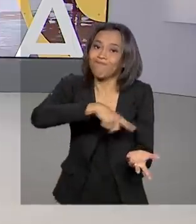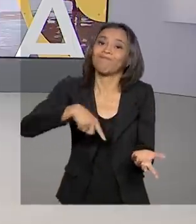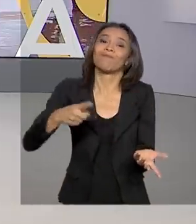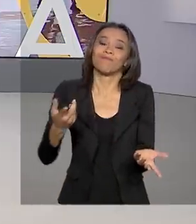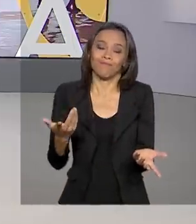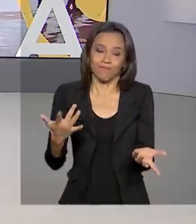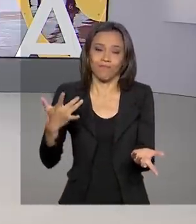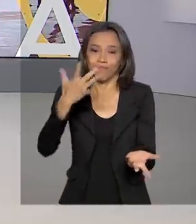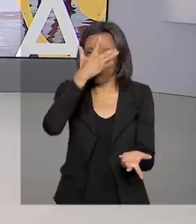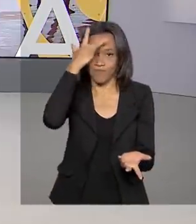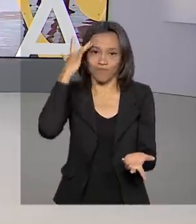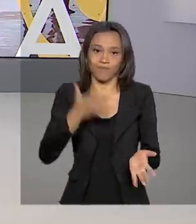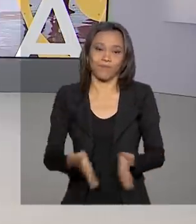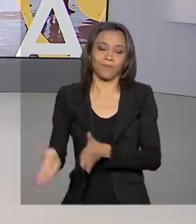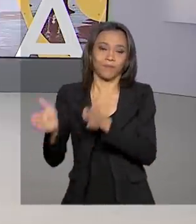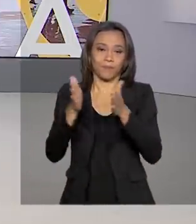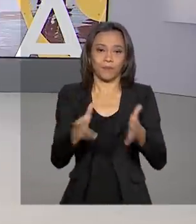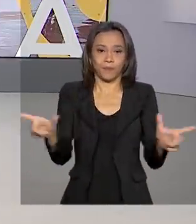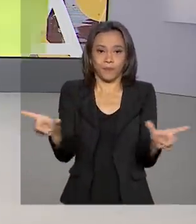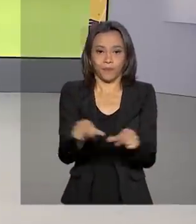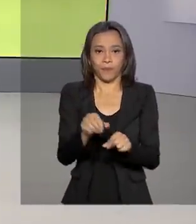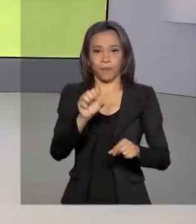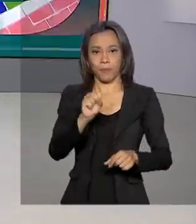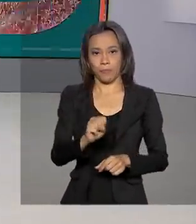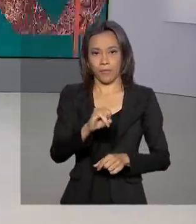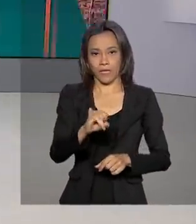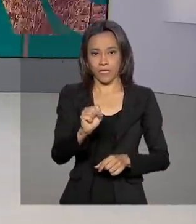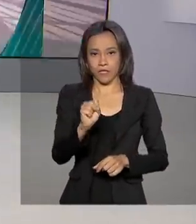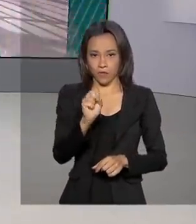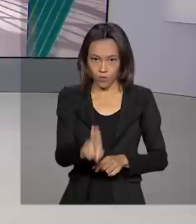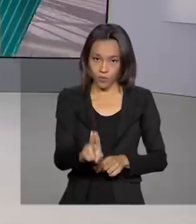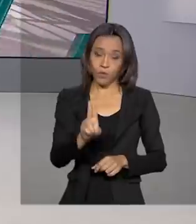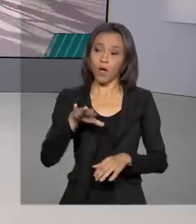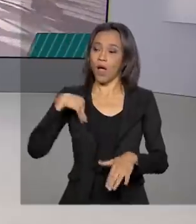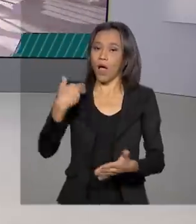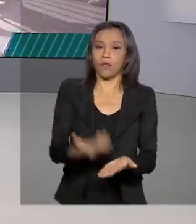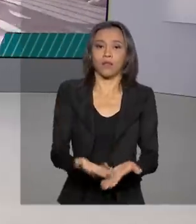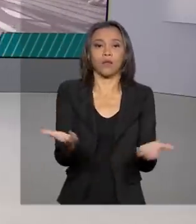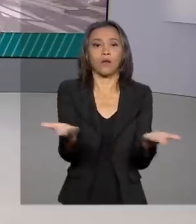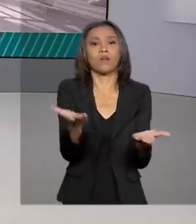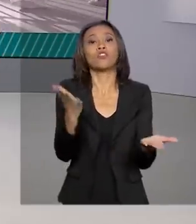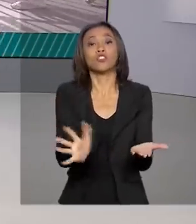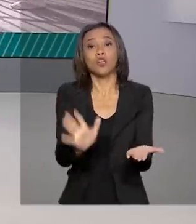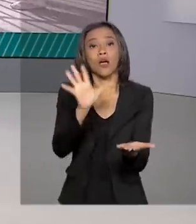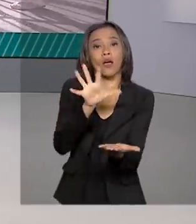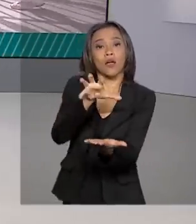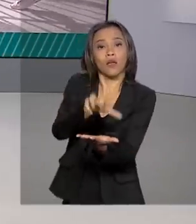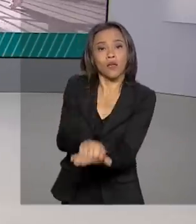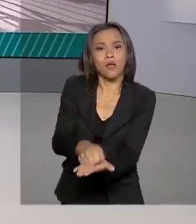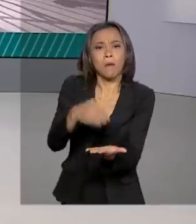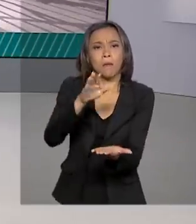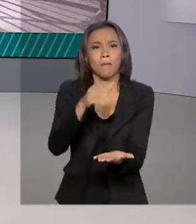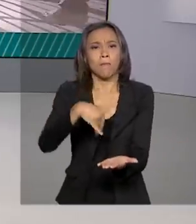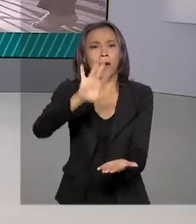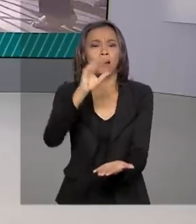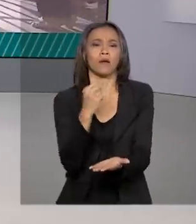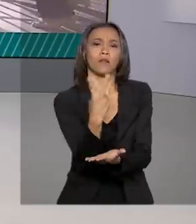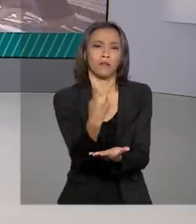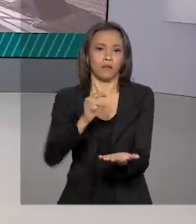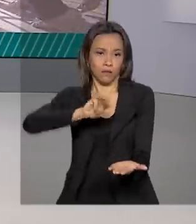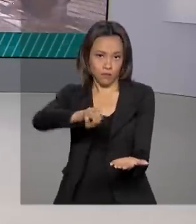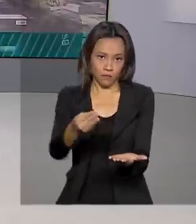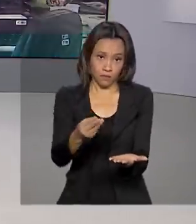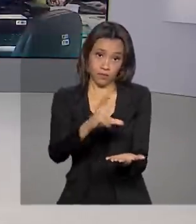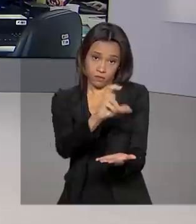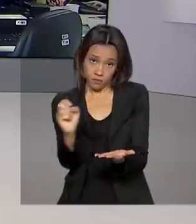O Sistema de Seleção Unificada, o Sisu, já registrou até agora mais de 2 milhões e meio de inscrições.